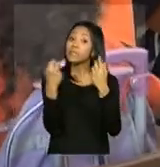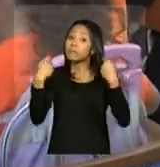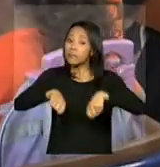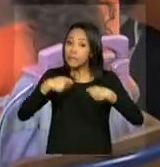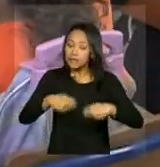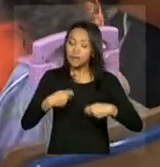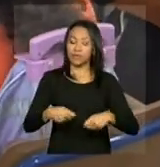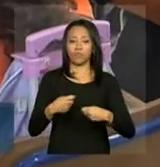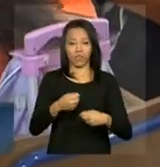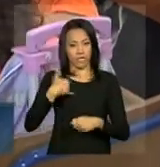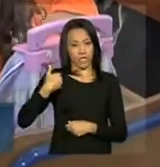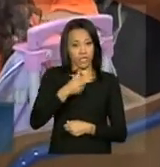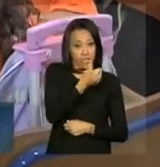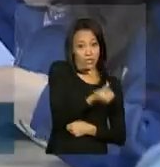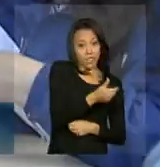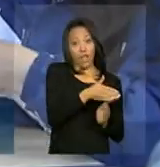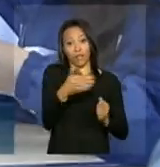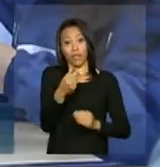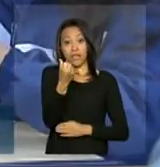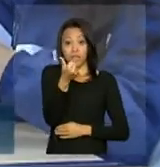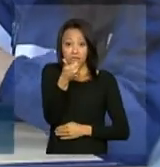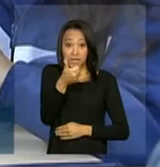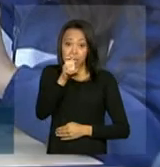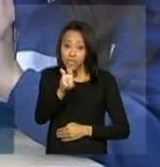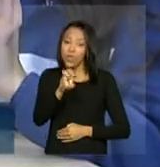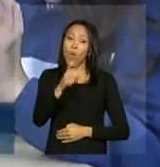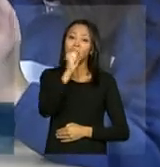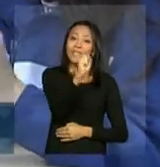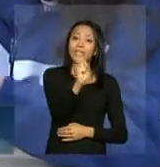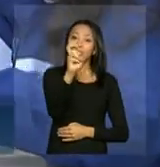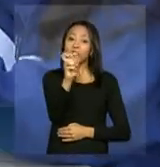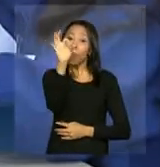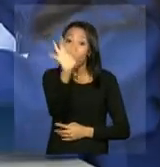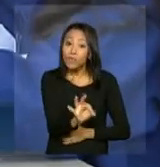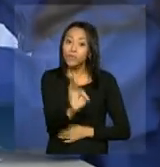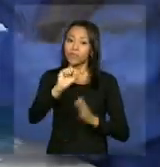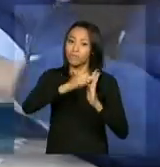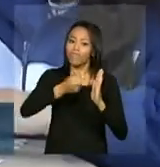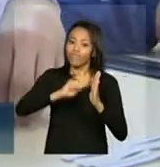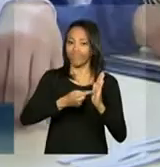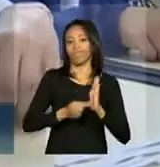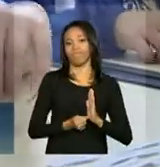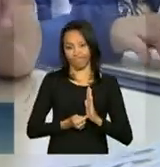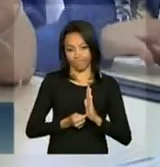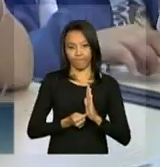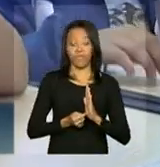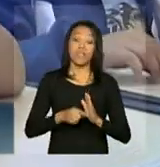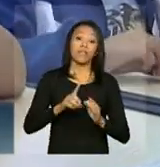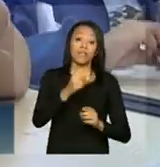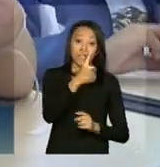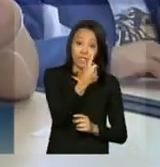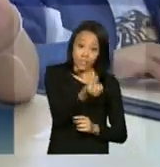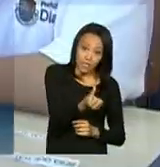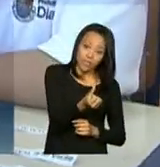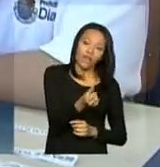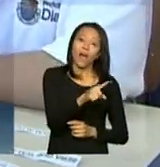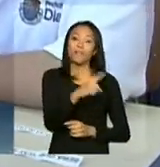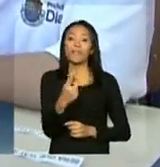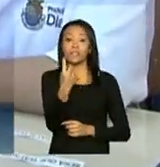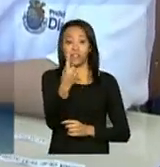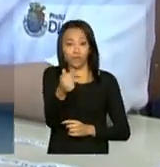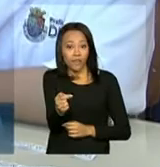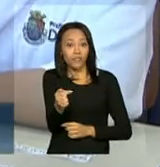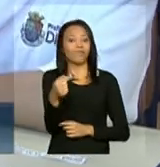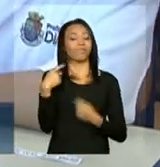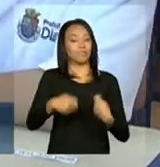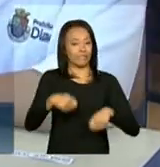filhos de 6 a 15 anos tenham 85% de frequência. De 16 a 17, é preciso